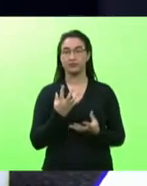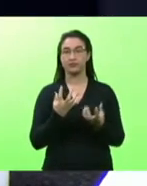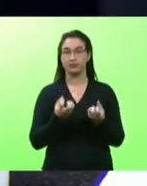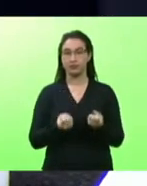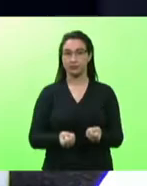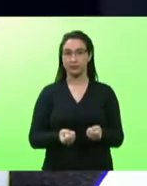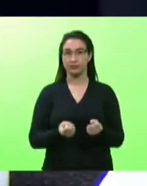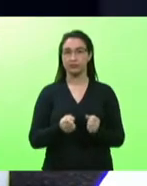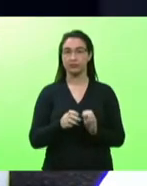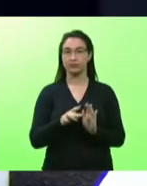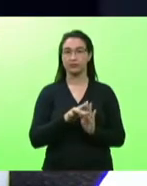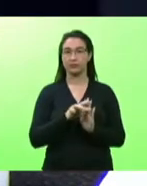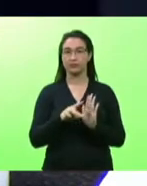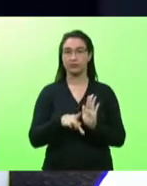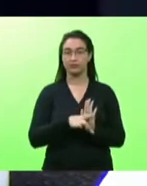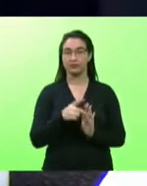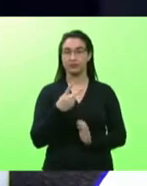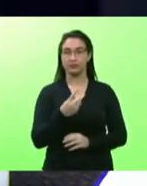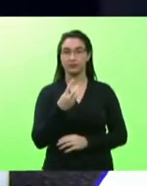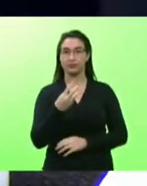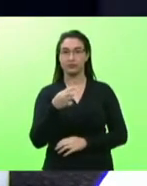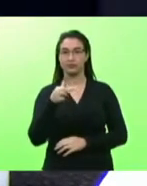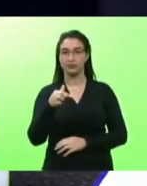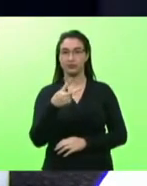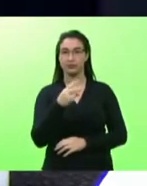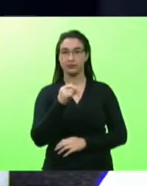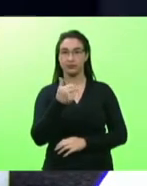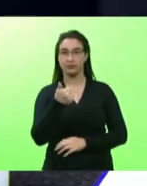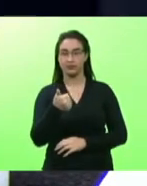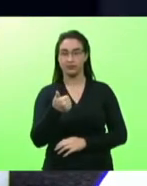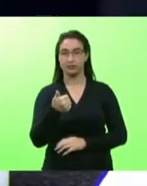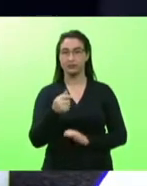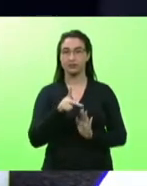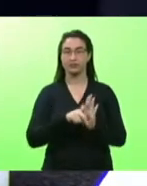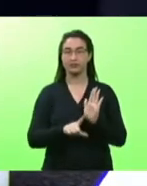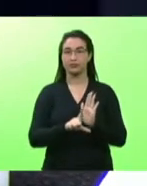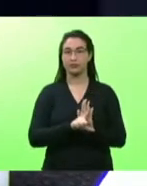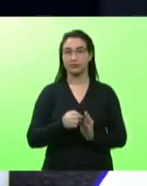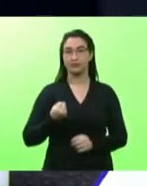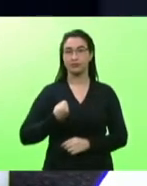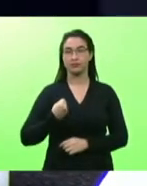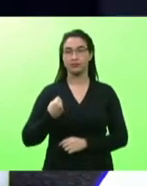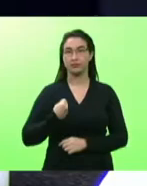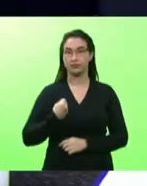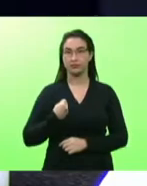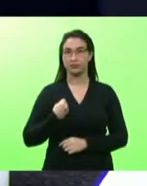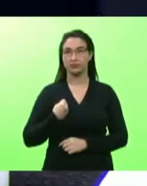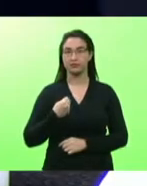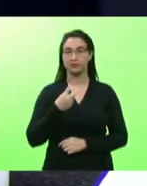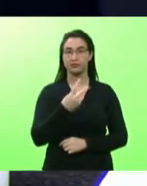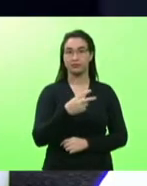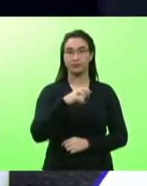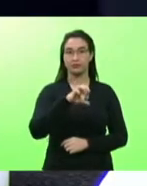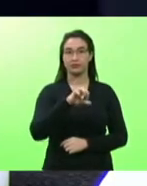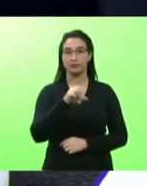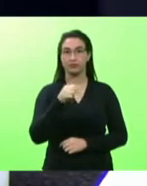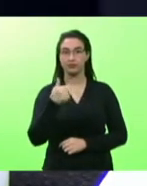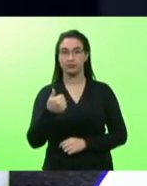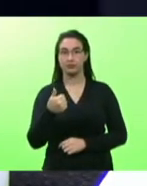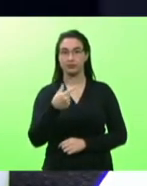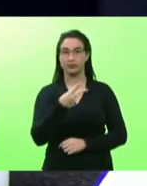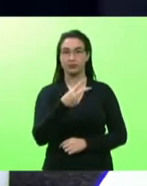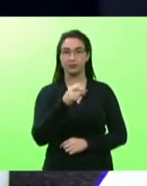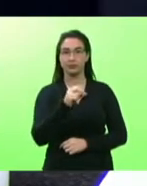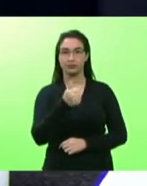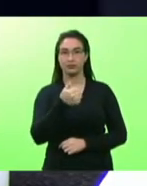237-2021 e os projetos de lei números 291-2019, com